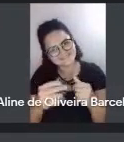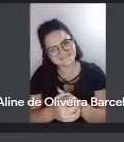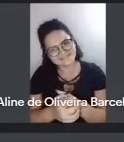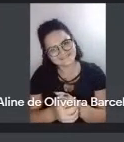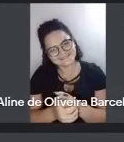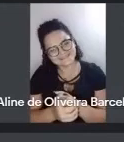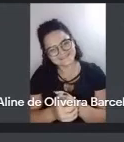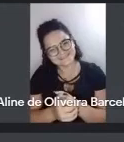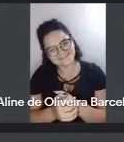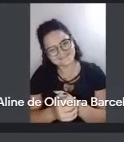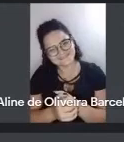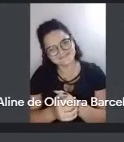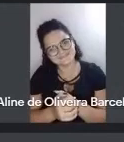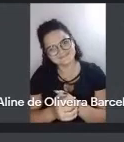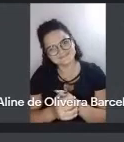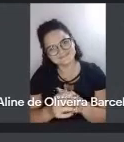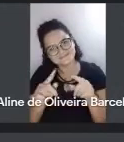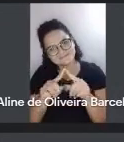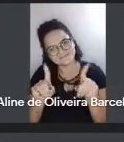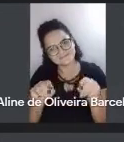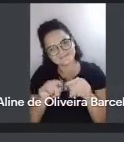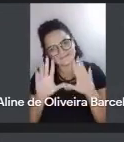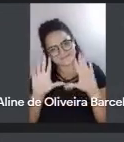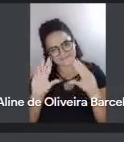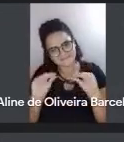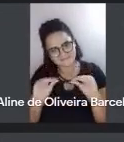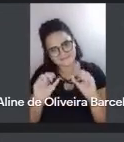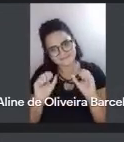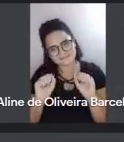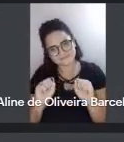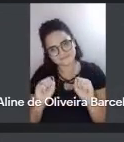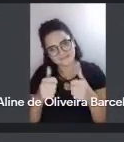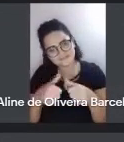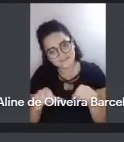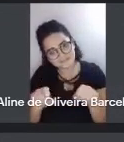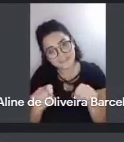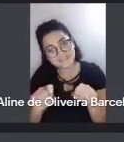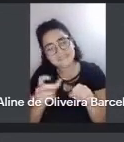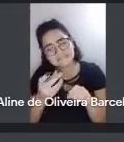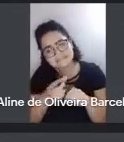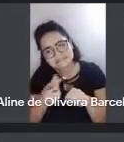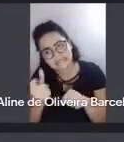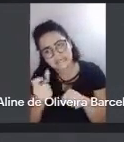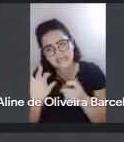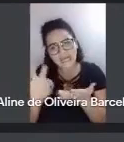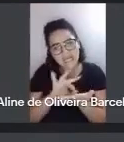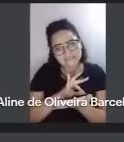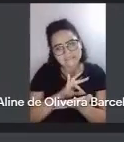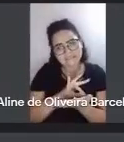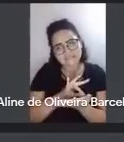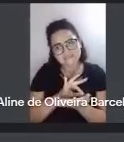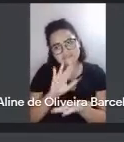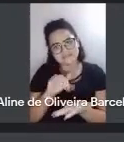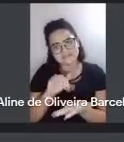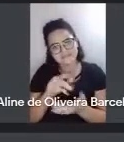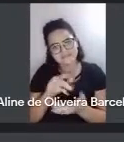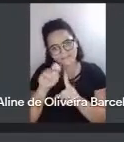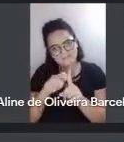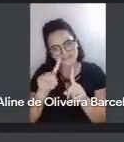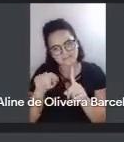Nós vamos para a sala Tá? Mas vocês podem ficar à vontade Se precisarem sair Se já assinaram a lista E a gente se vê no mês que vai Beijinho,